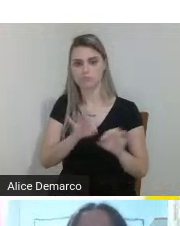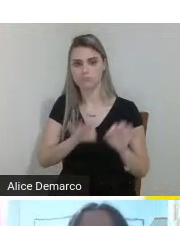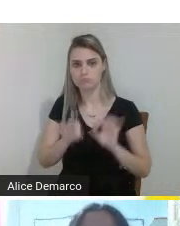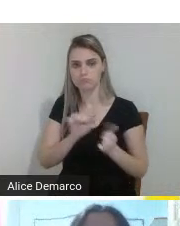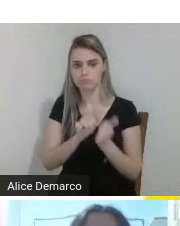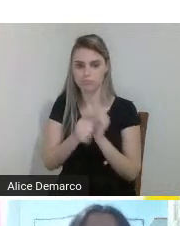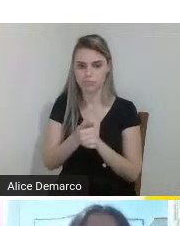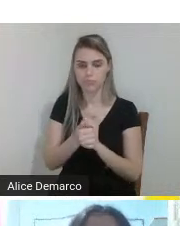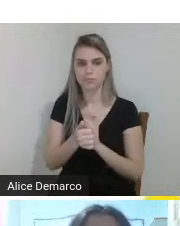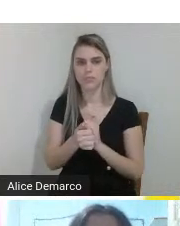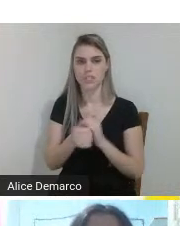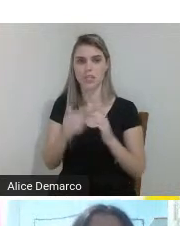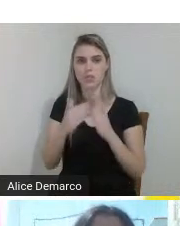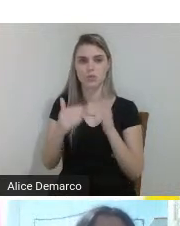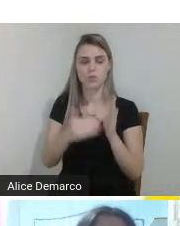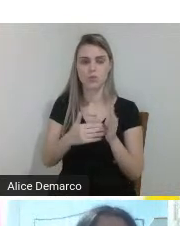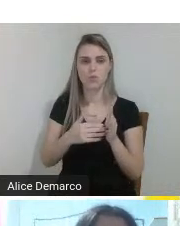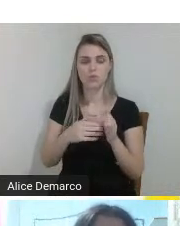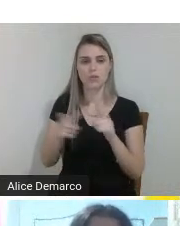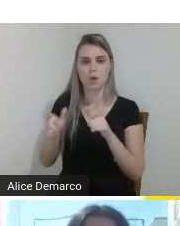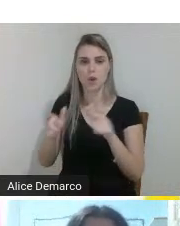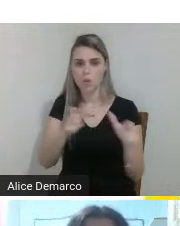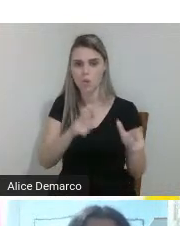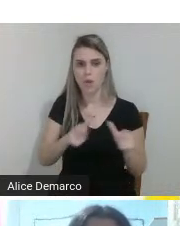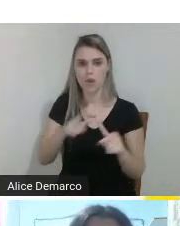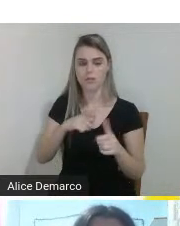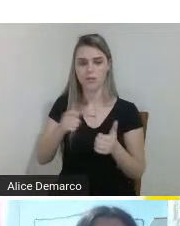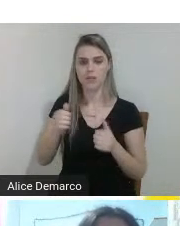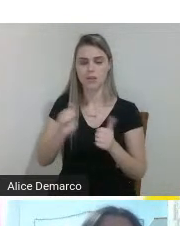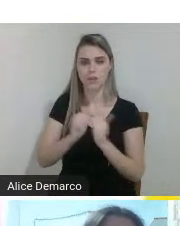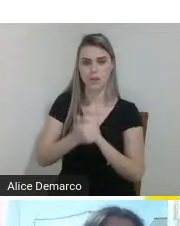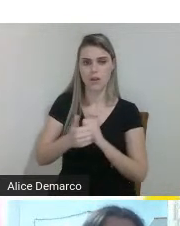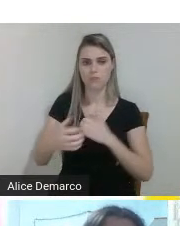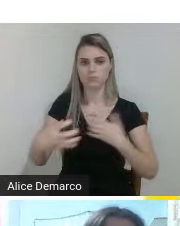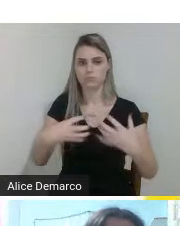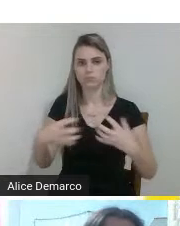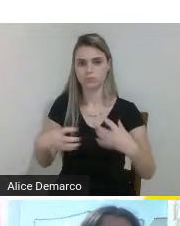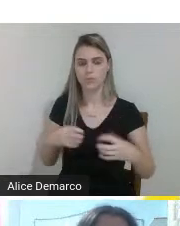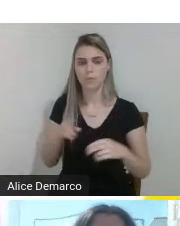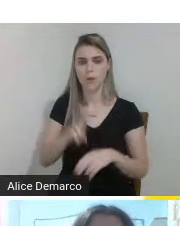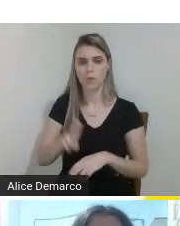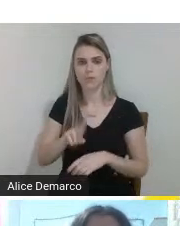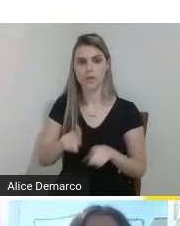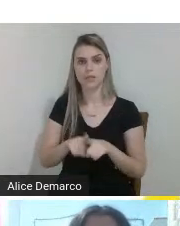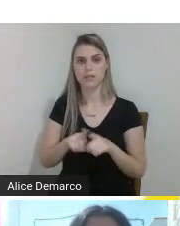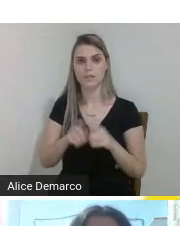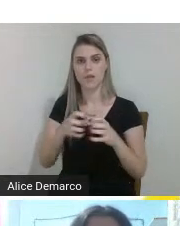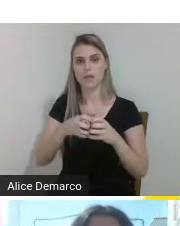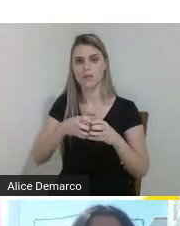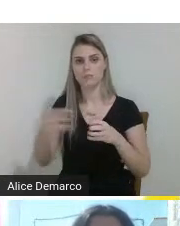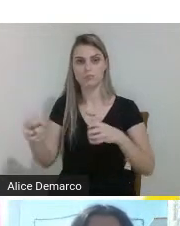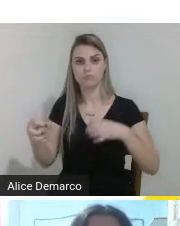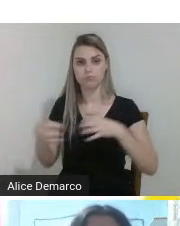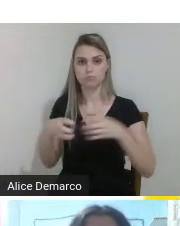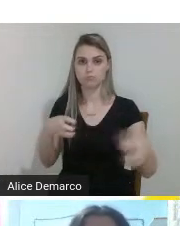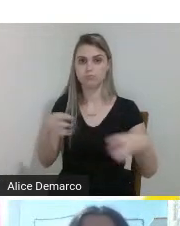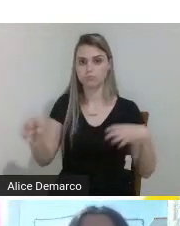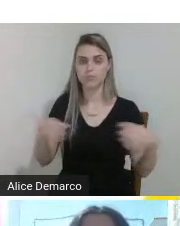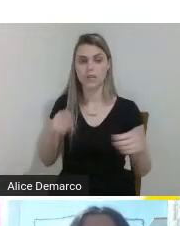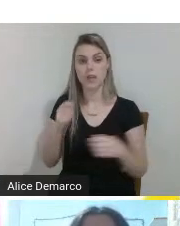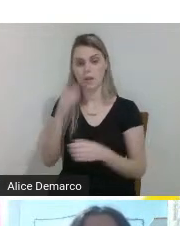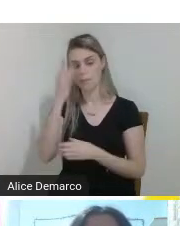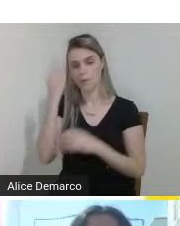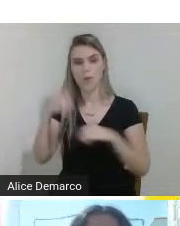em todos em vários pontos para a pessoa ter mais tempo de uso e também desmontável para que ela possa transportar para onde ela